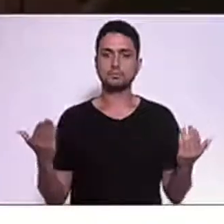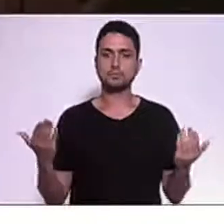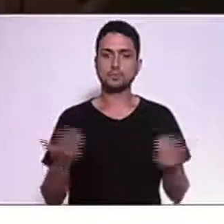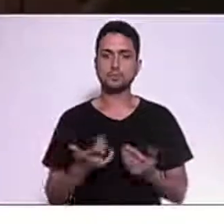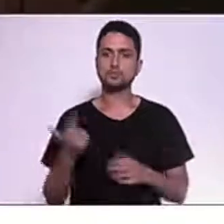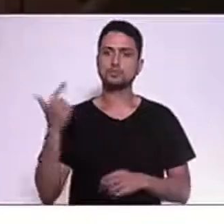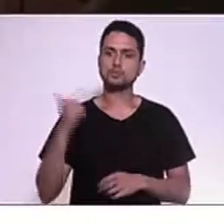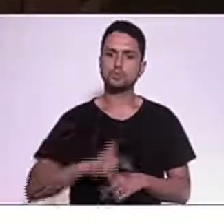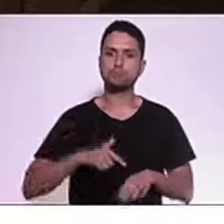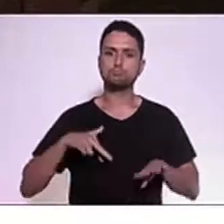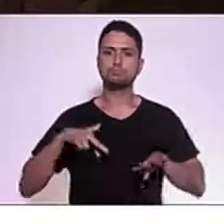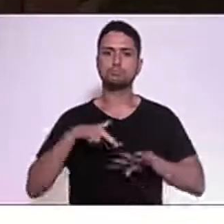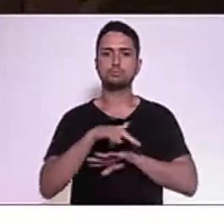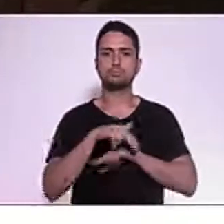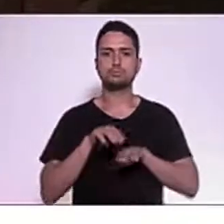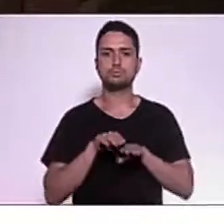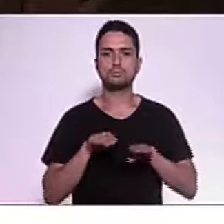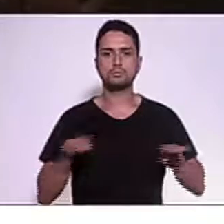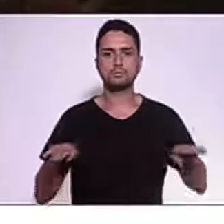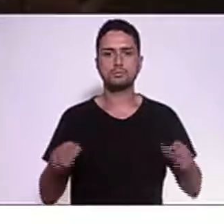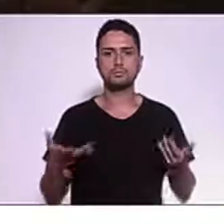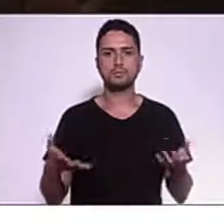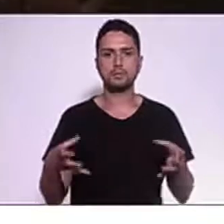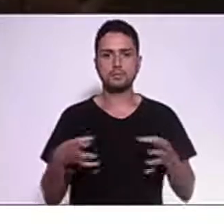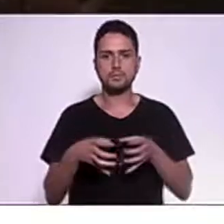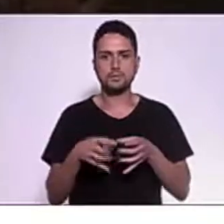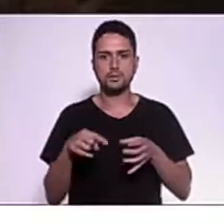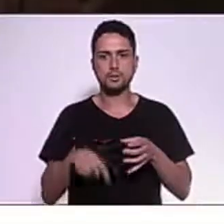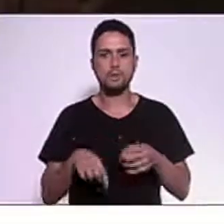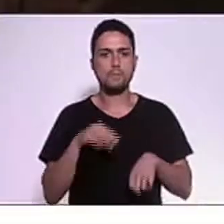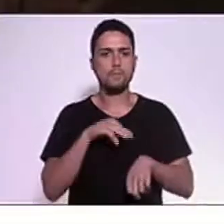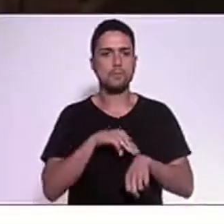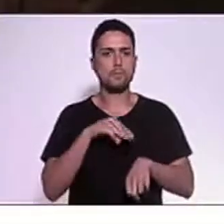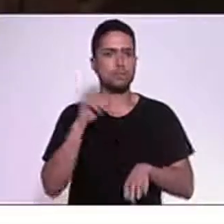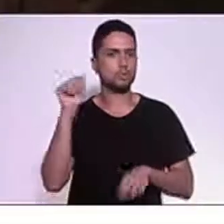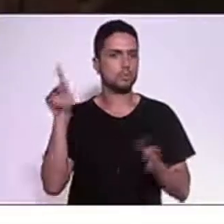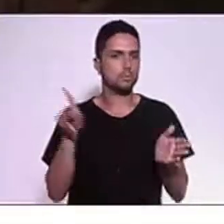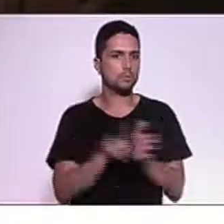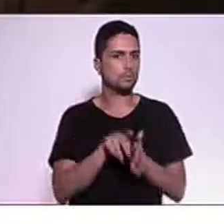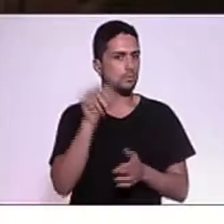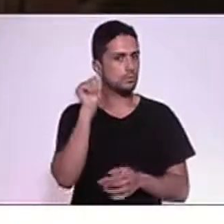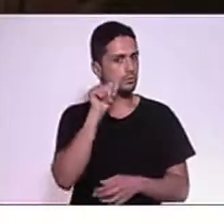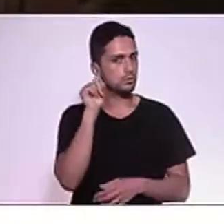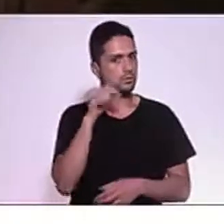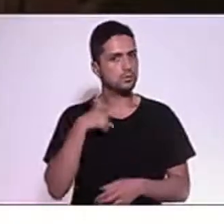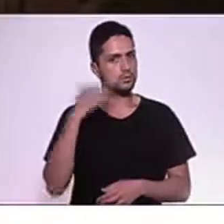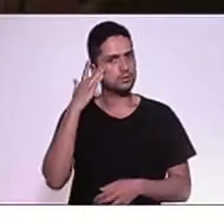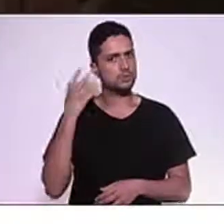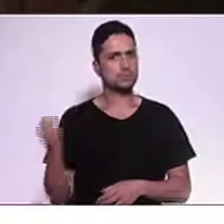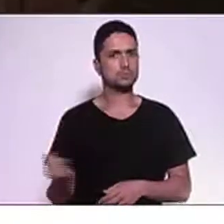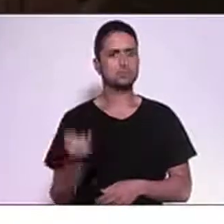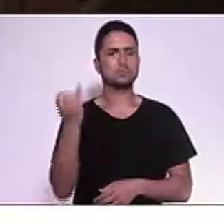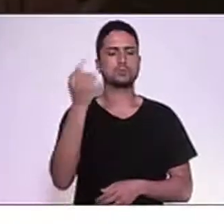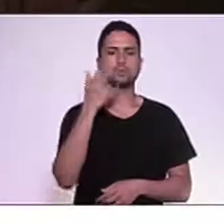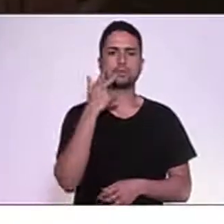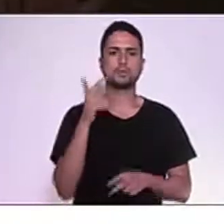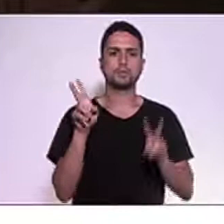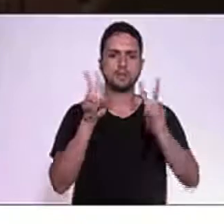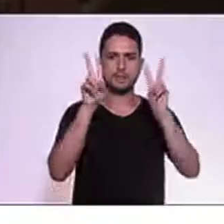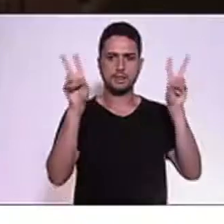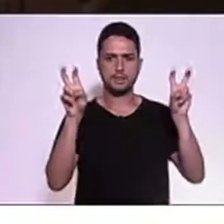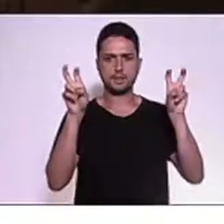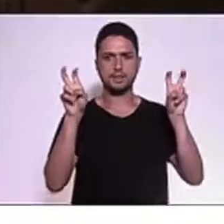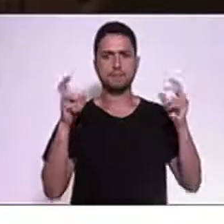e nesse momento de mulheres aqui no Parlamento, acho que é fundamental para trazer temas que